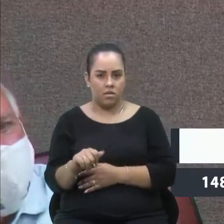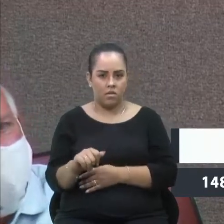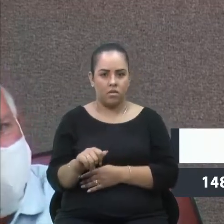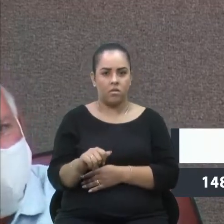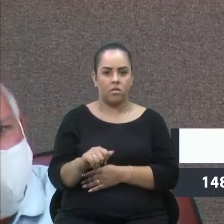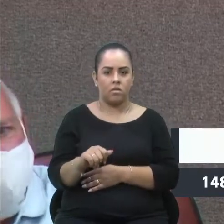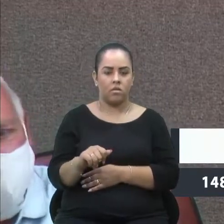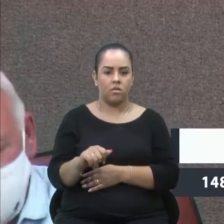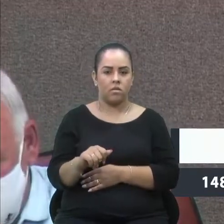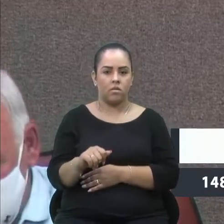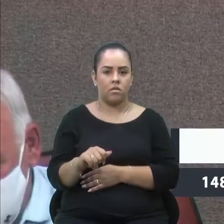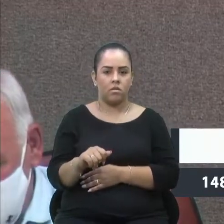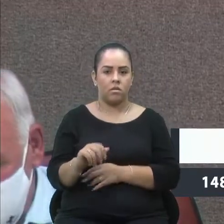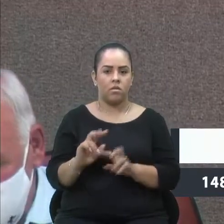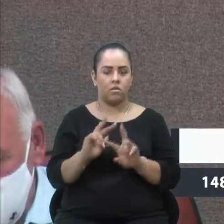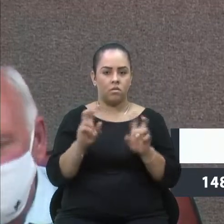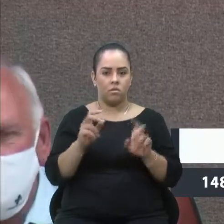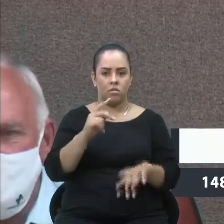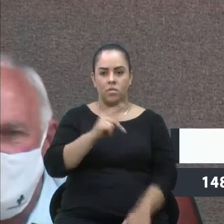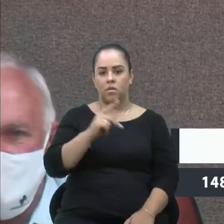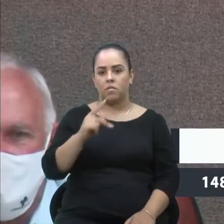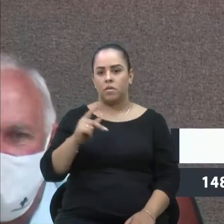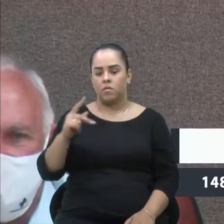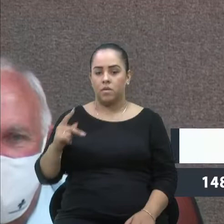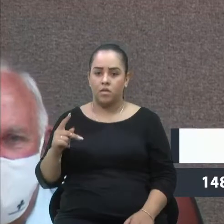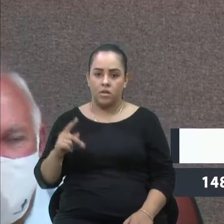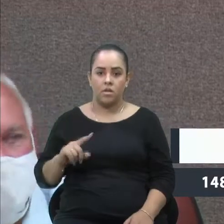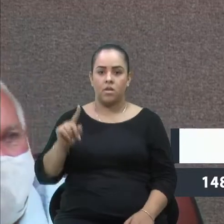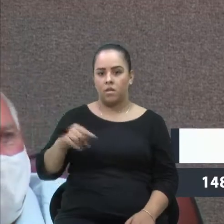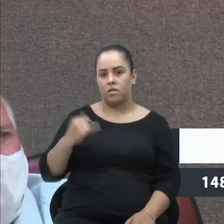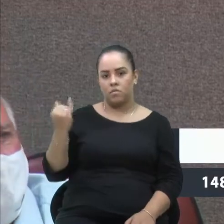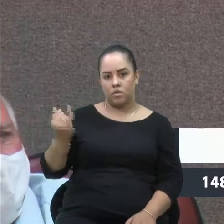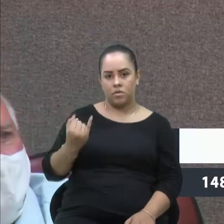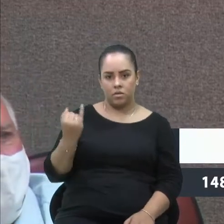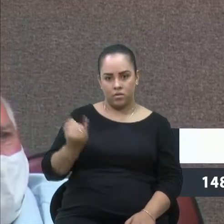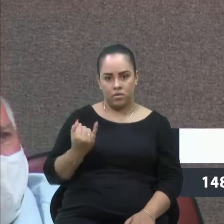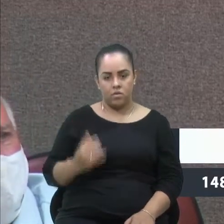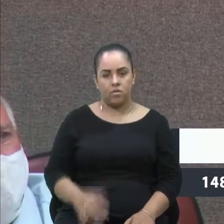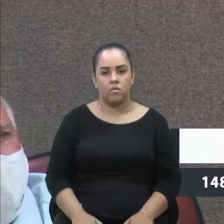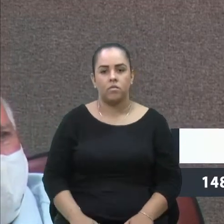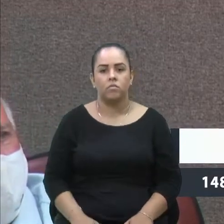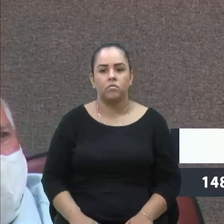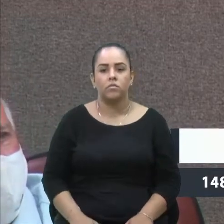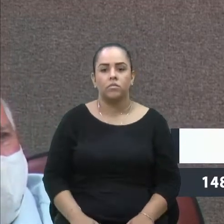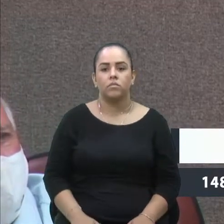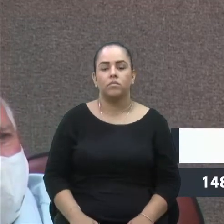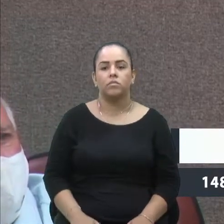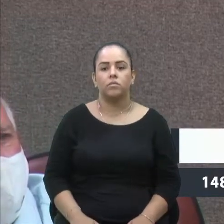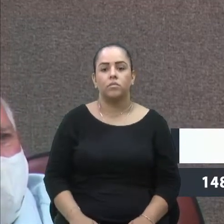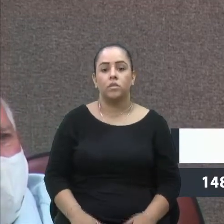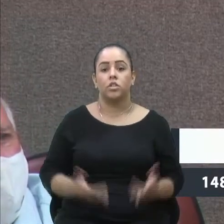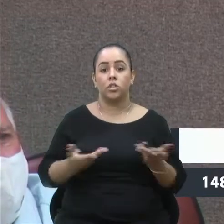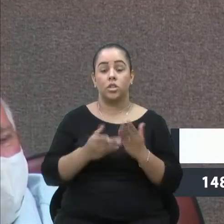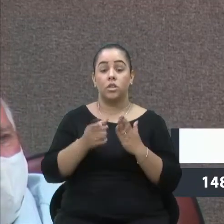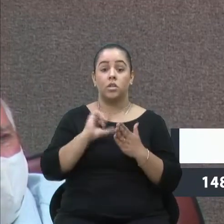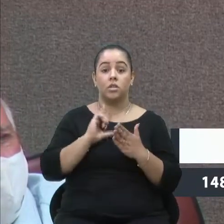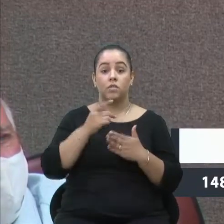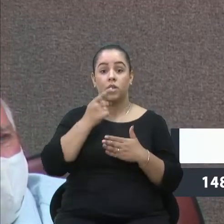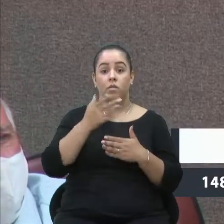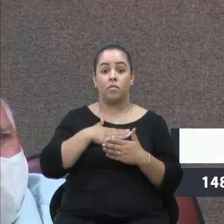questões de PPPs é de extrema importância e já antecipo meu voto